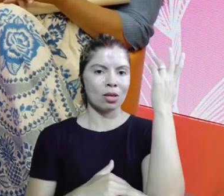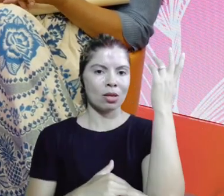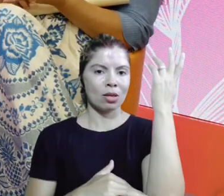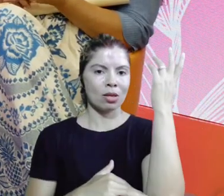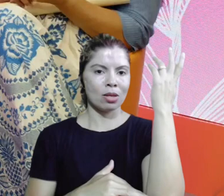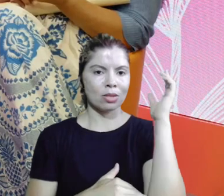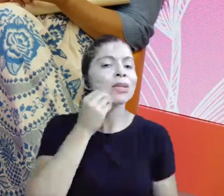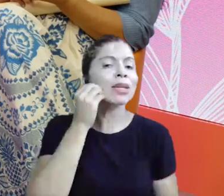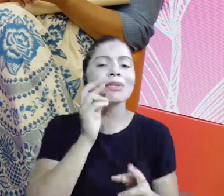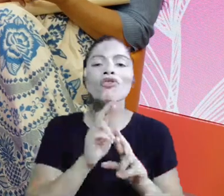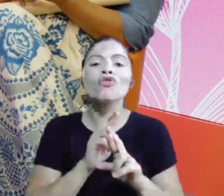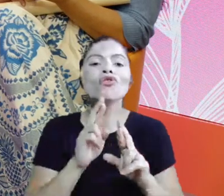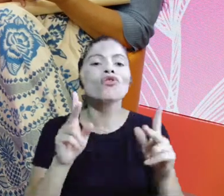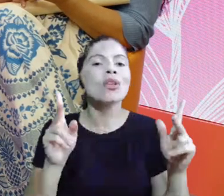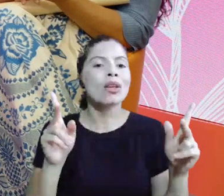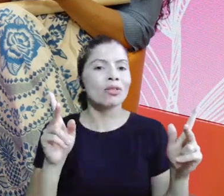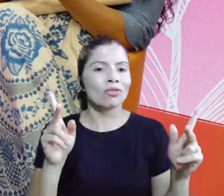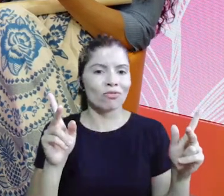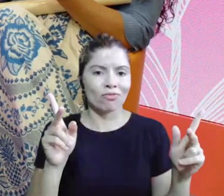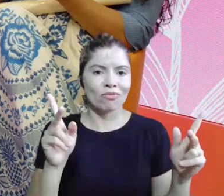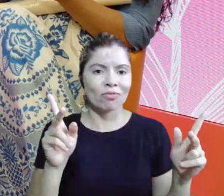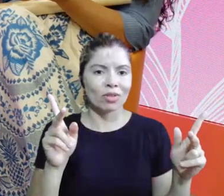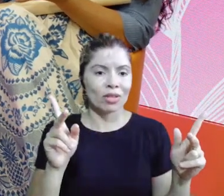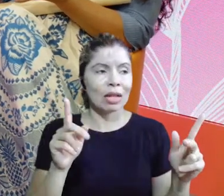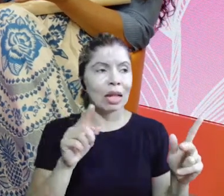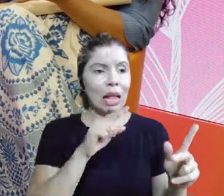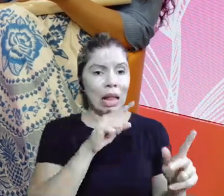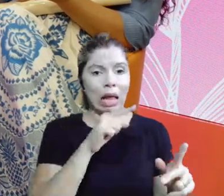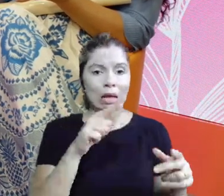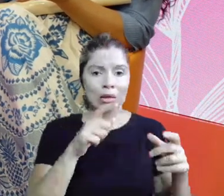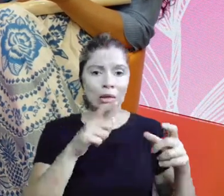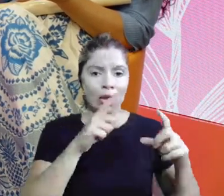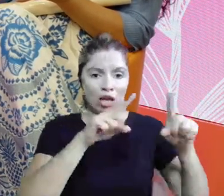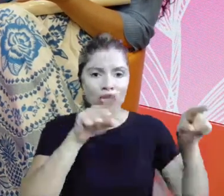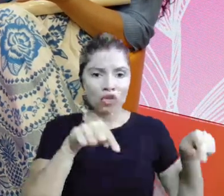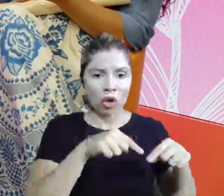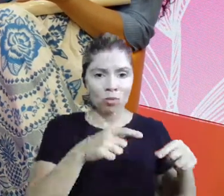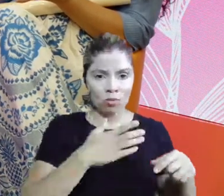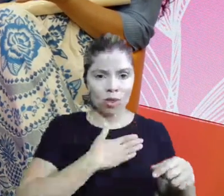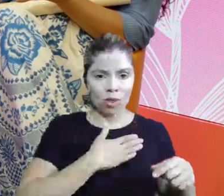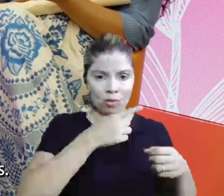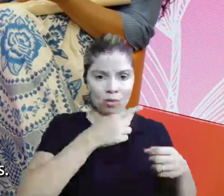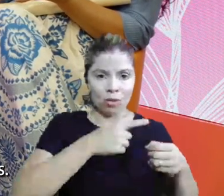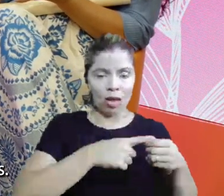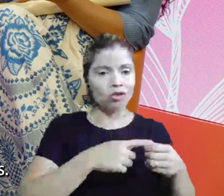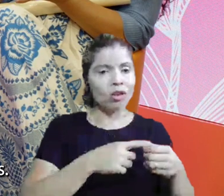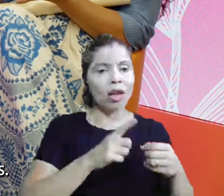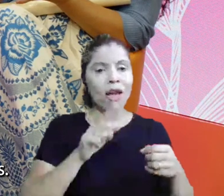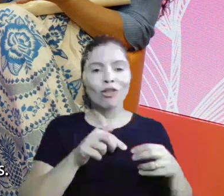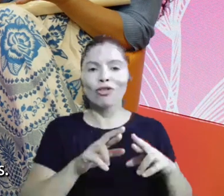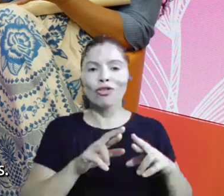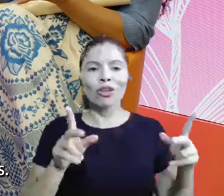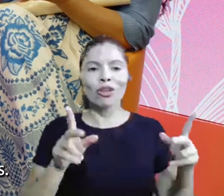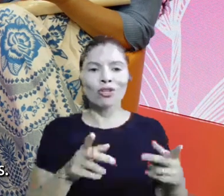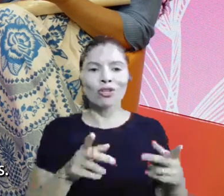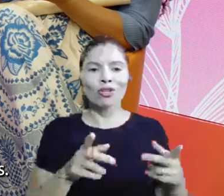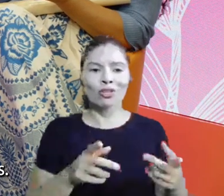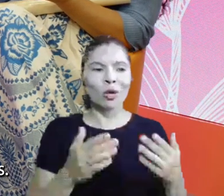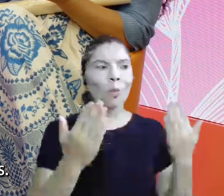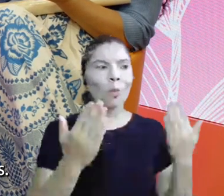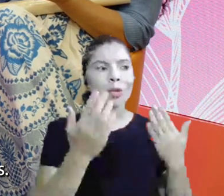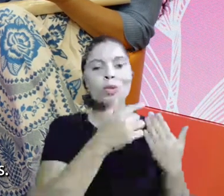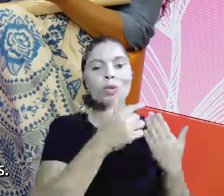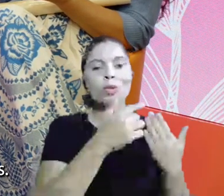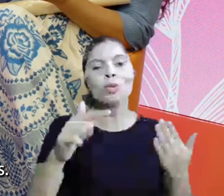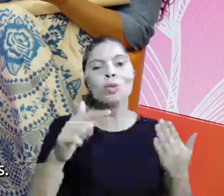diferente de tudo que tem ali na minha região e o que, a minha sensação é a seguinte, que